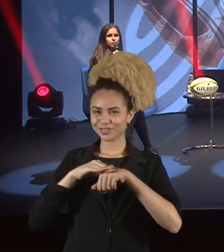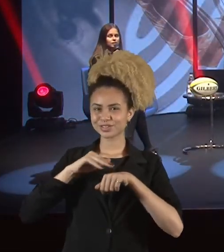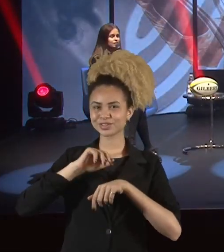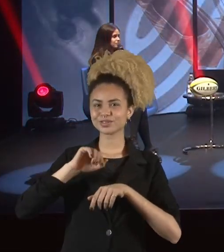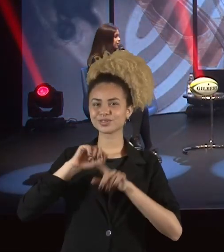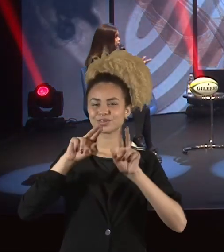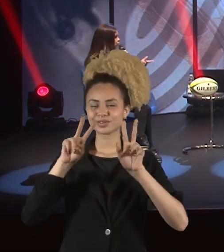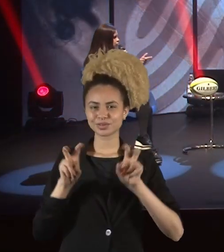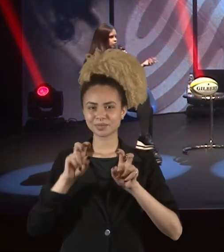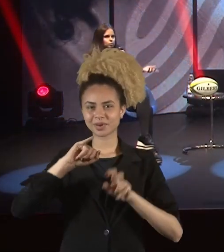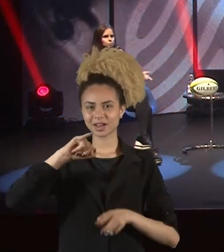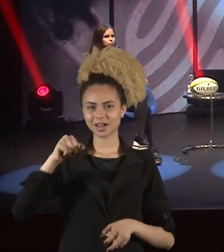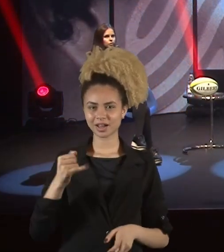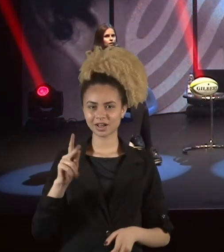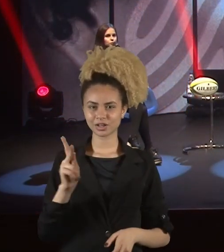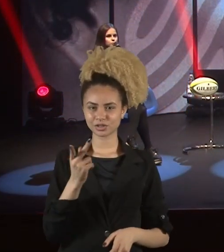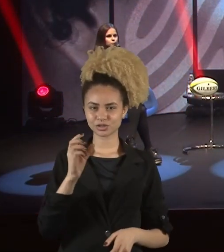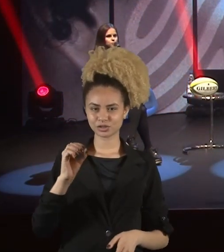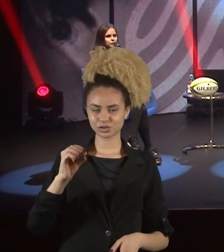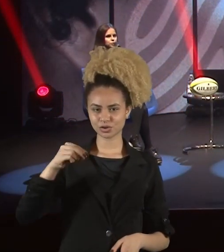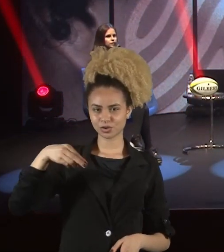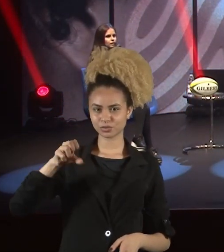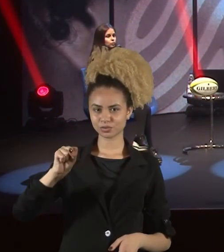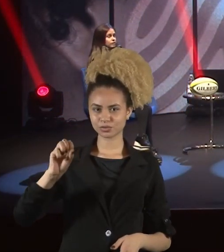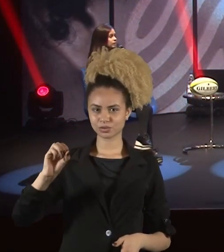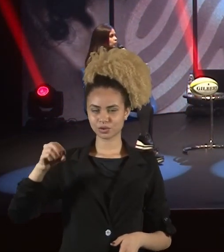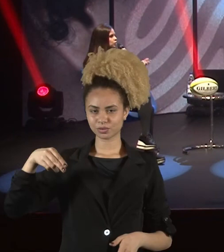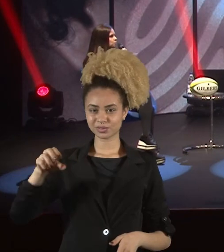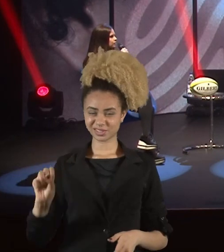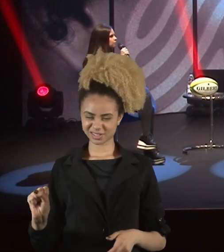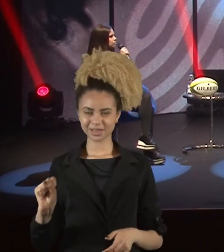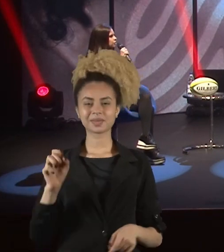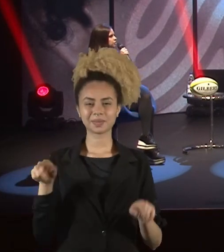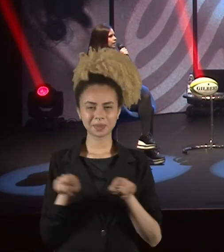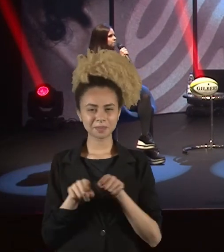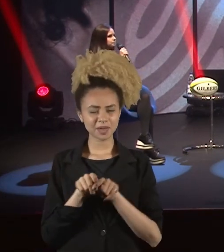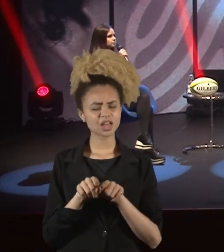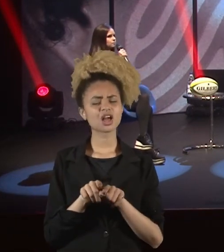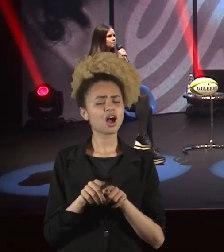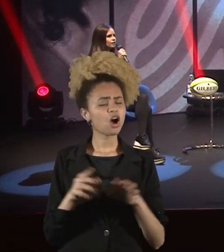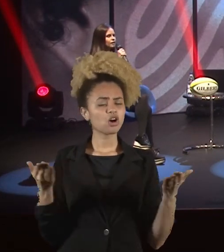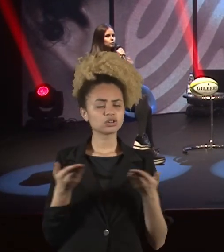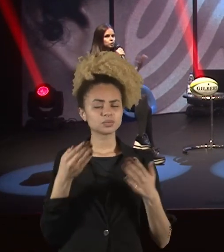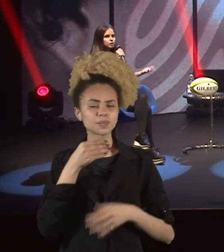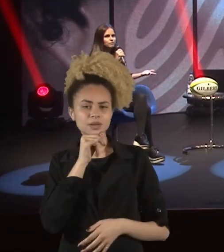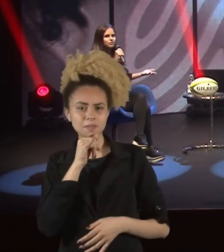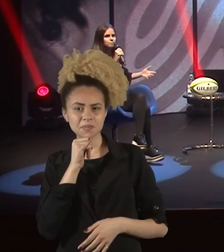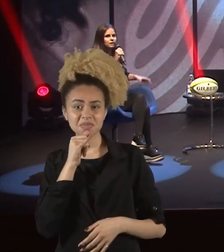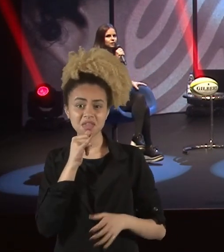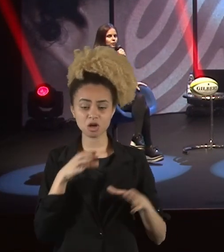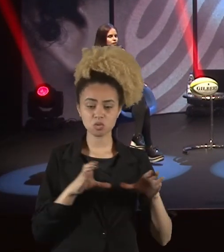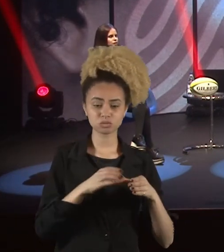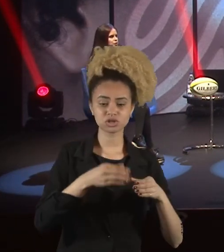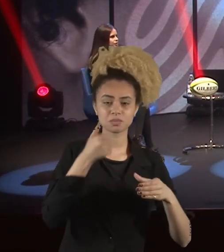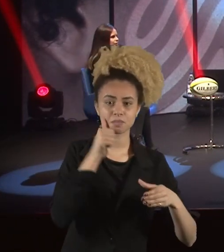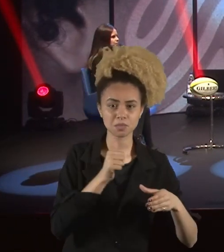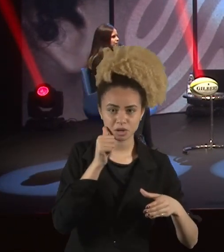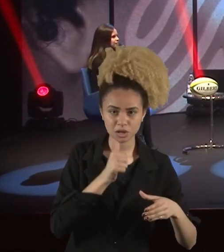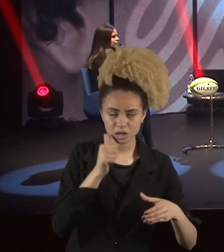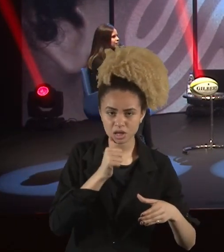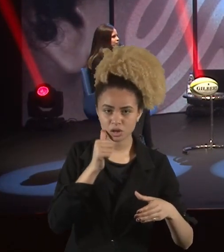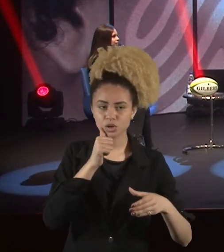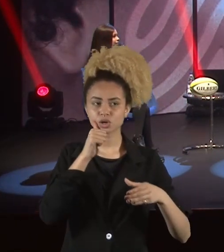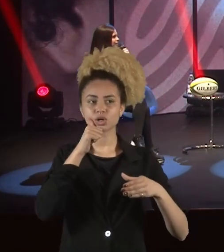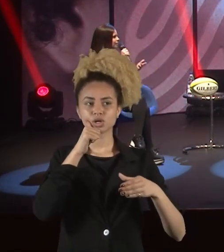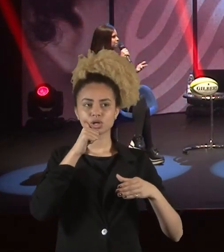trabalhou, vejo hoje nos meus patrocinadores. Então, hoje, por exemplo, a gente tem o time feminino de rugby